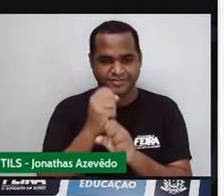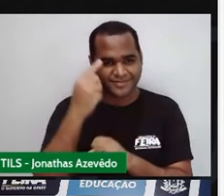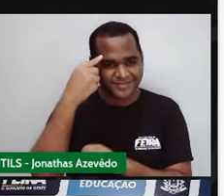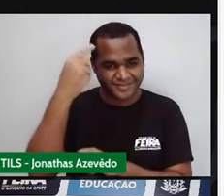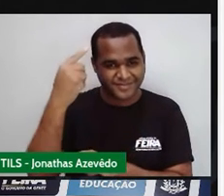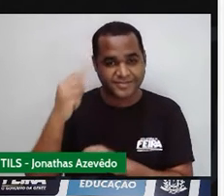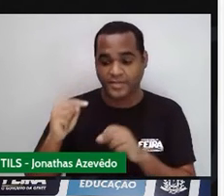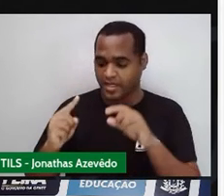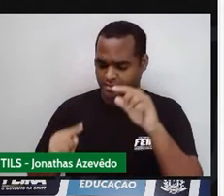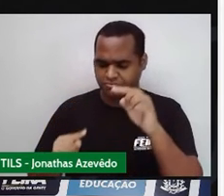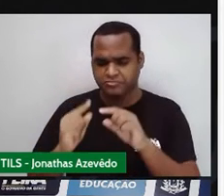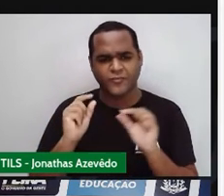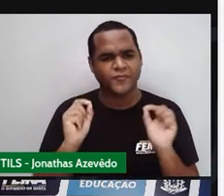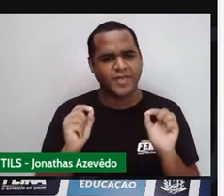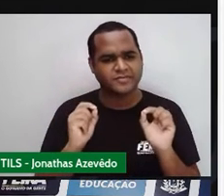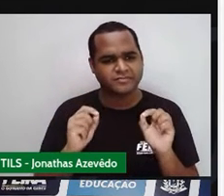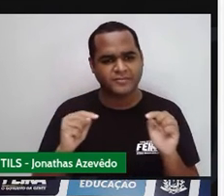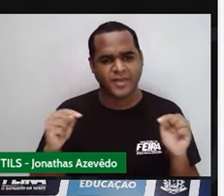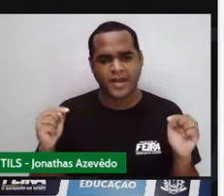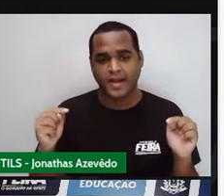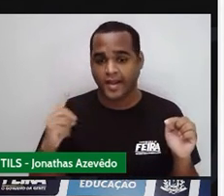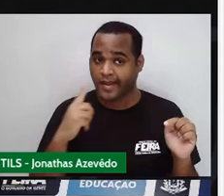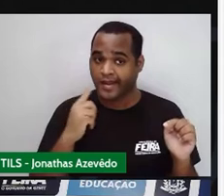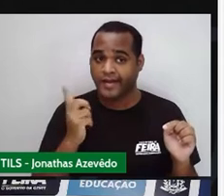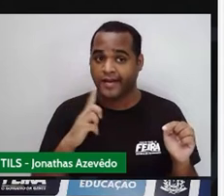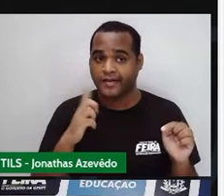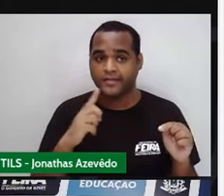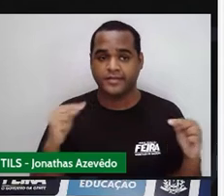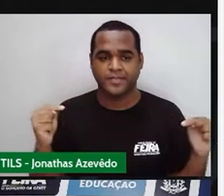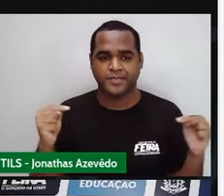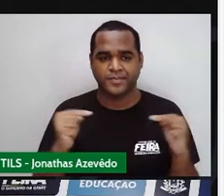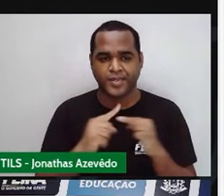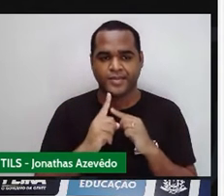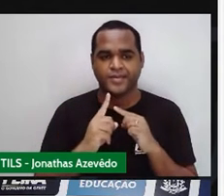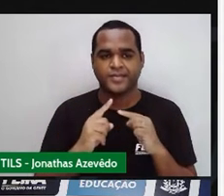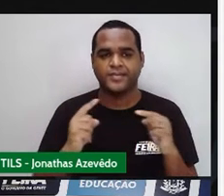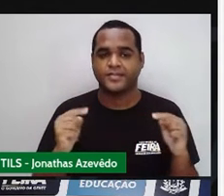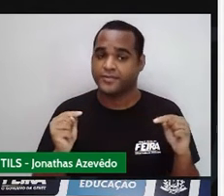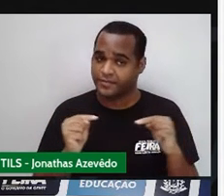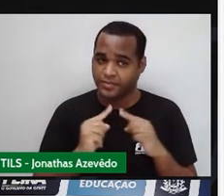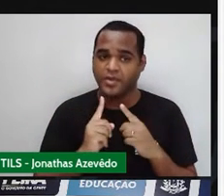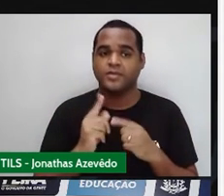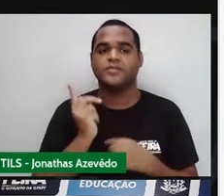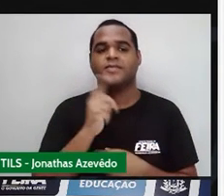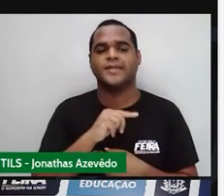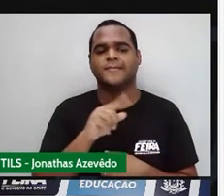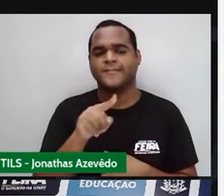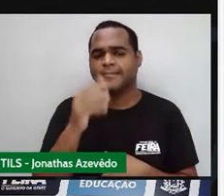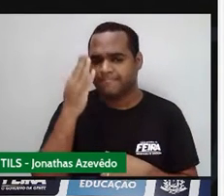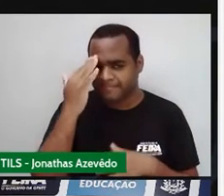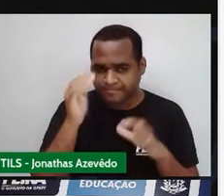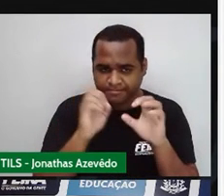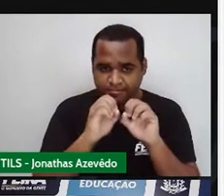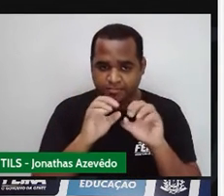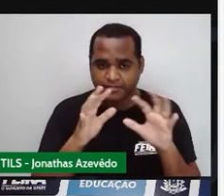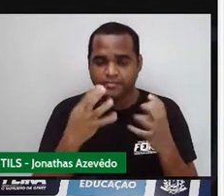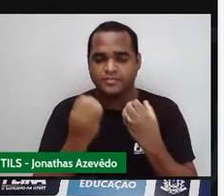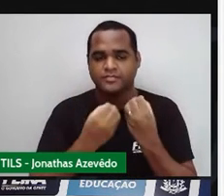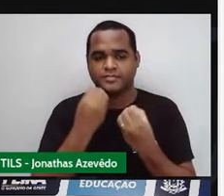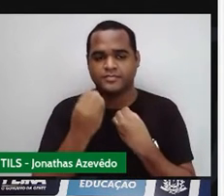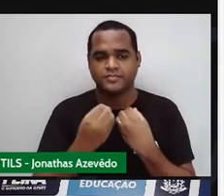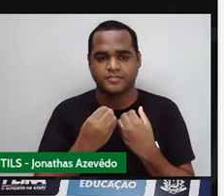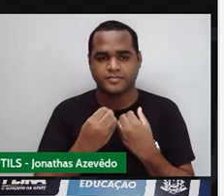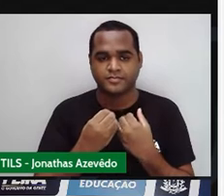vão se tocar em algum momento. Quer ver só? Veja se você vai entender. Eu vou fazer aqui, ó, essa